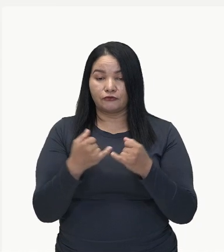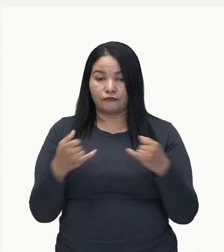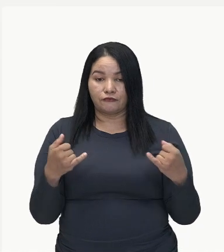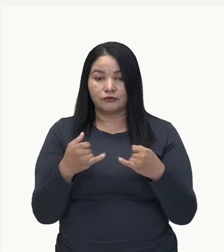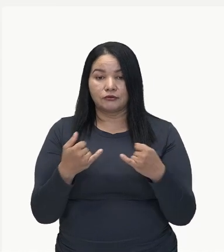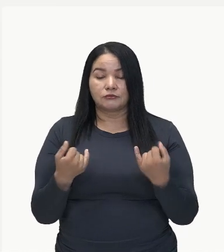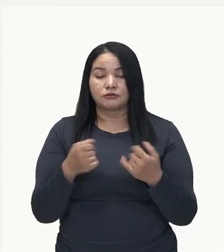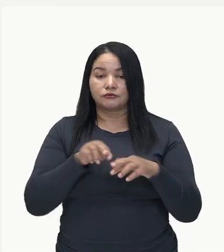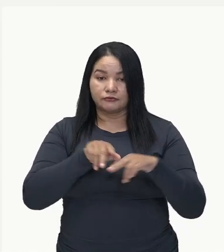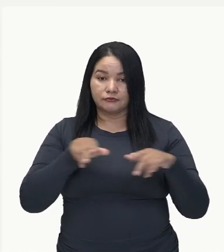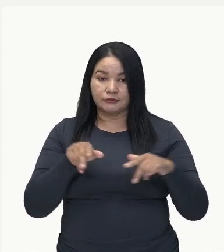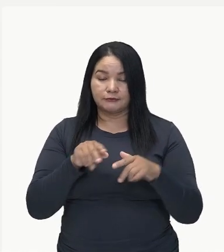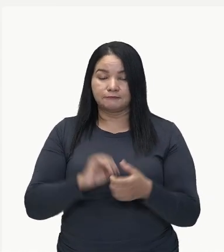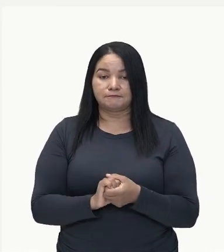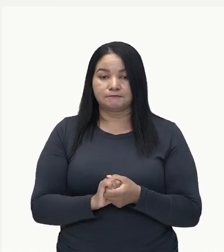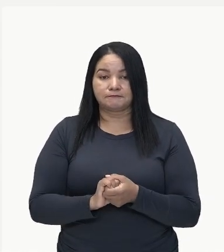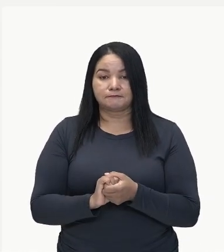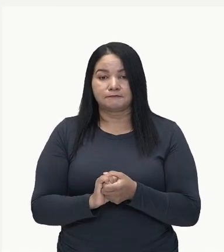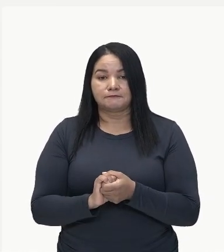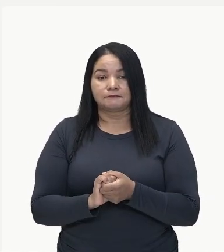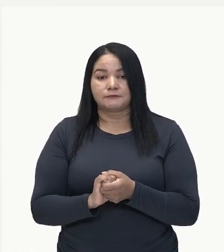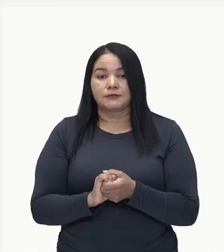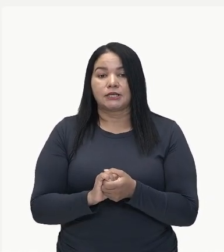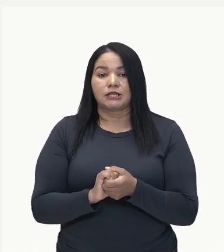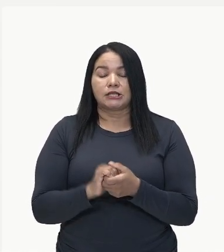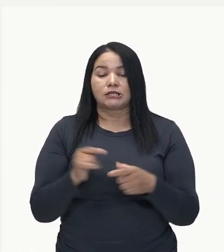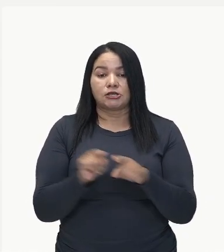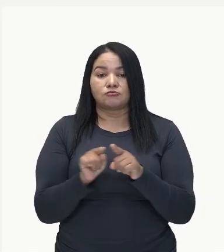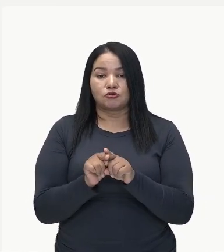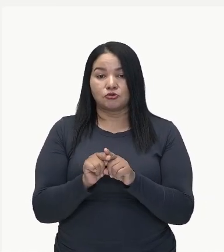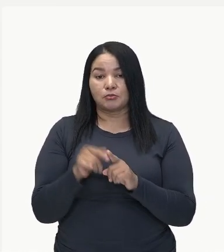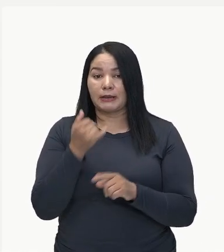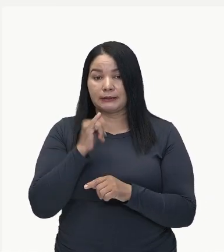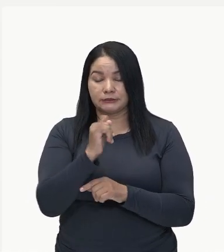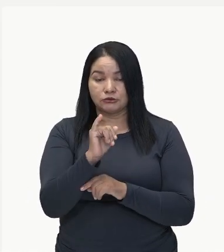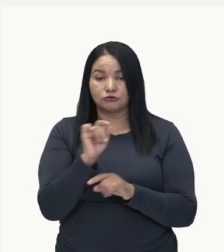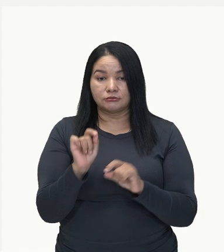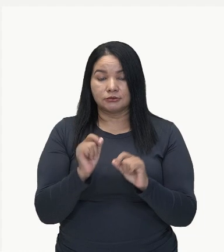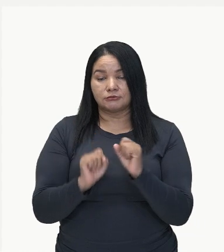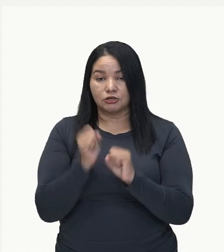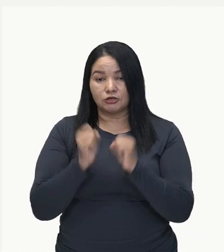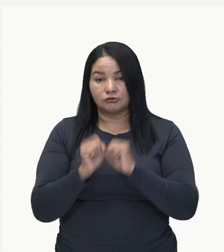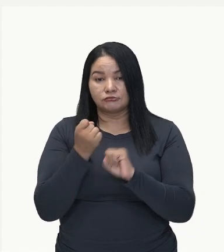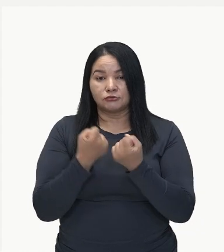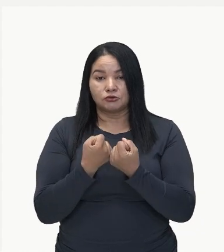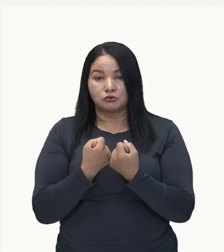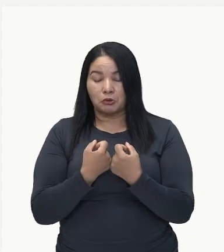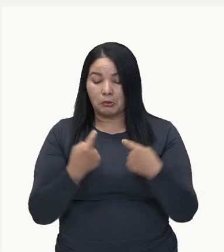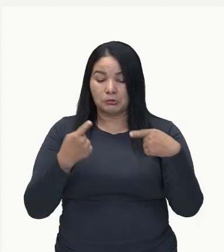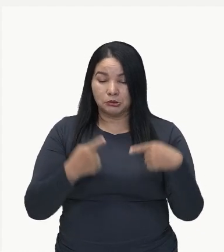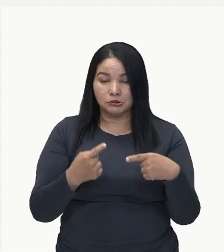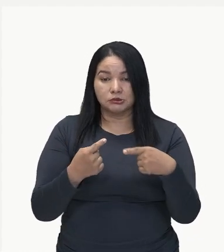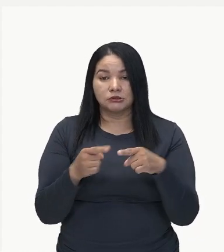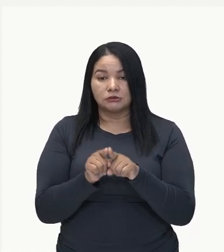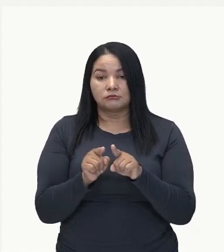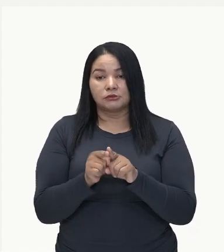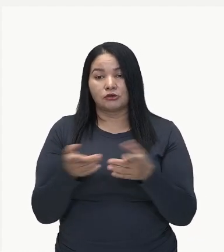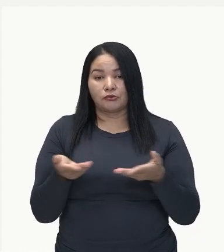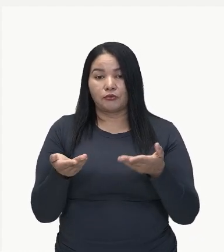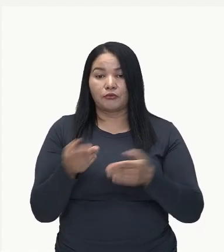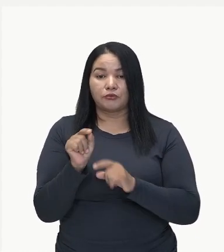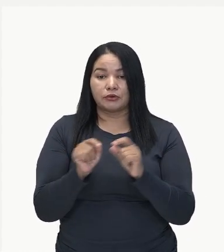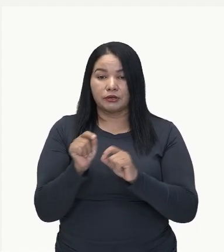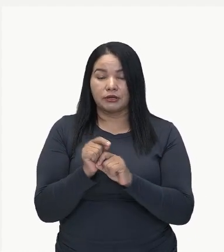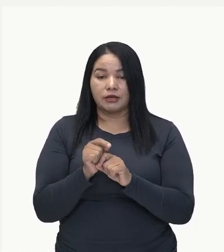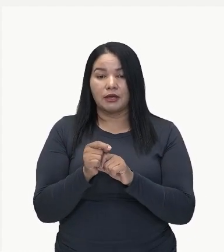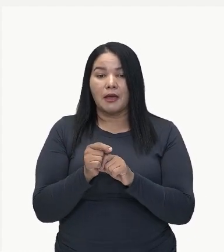e as fibras sintéticas. A eletroeletrônica, que é uma indústria bem competitiva, é das mais modernas, responde por cerca